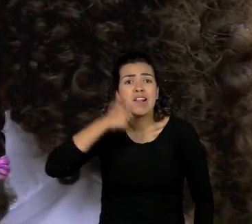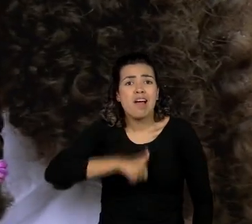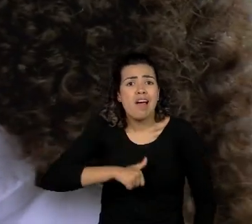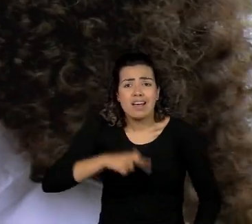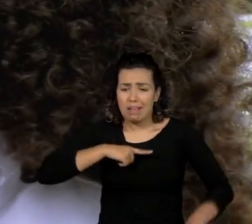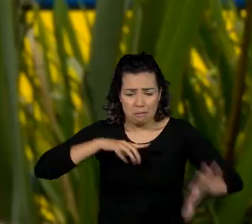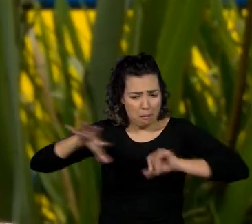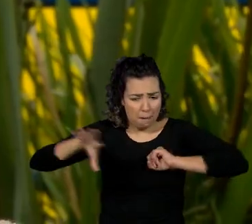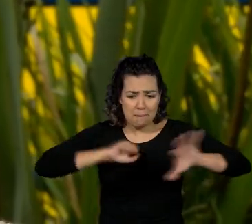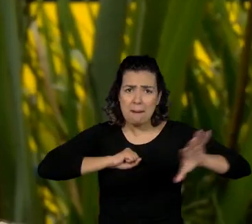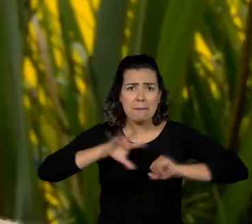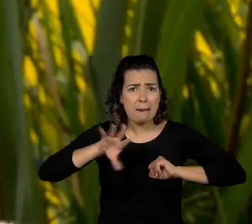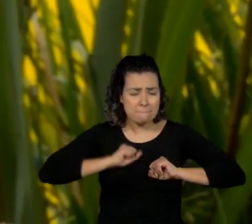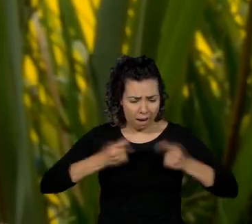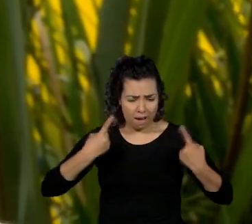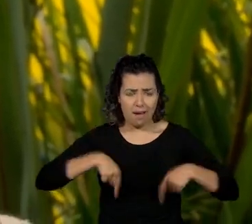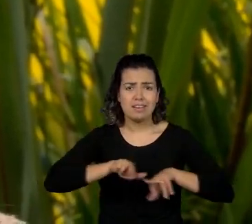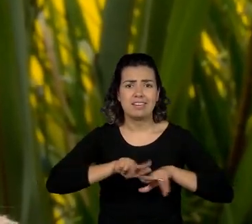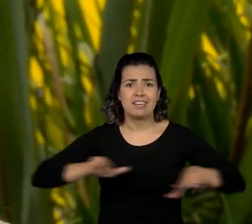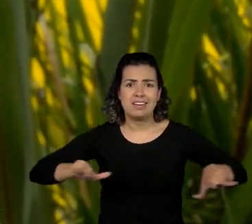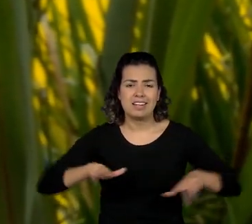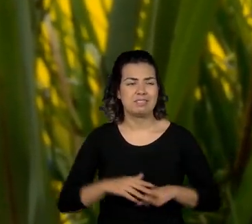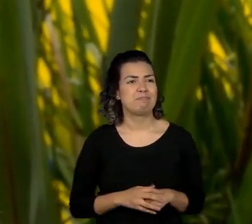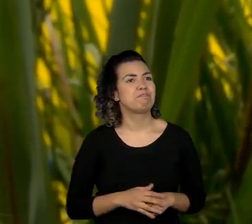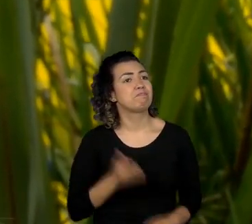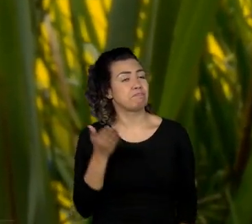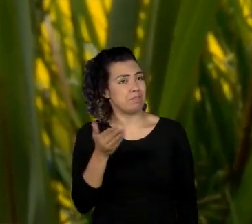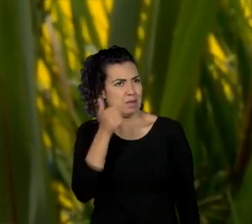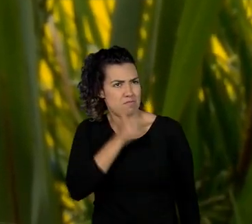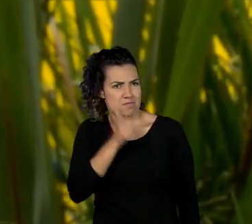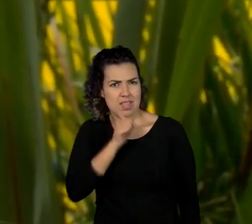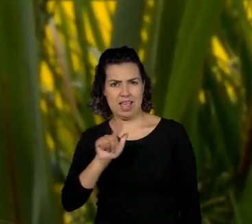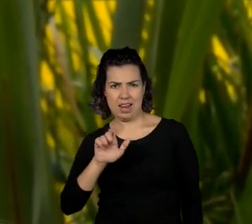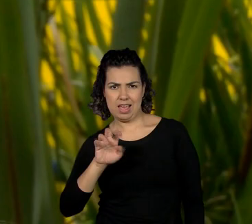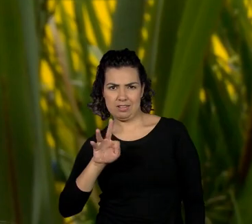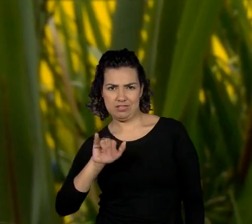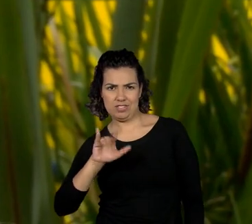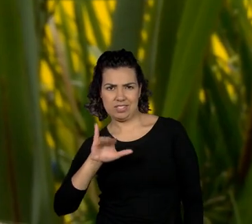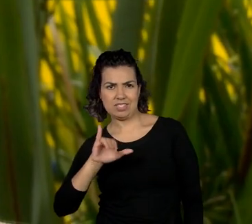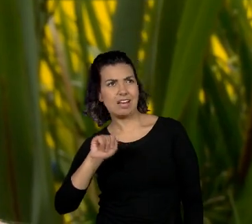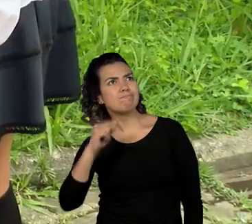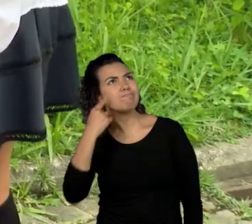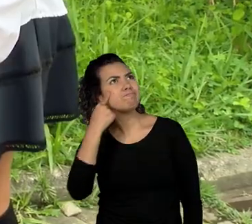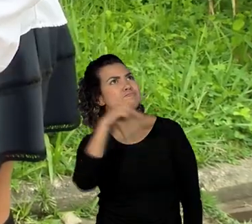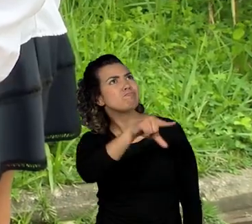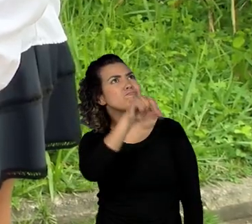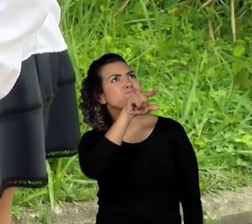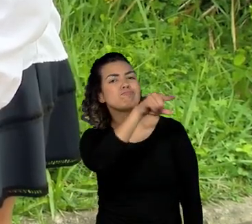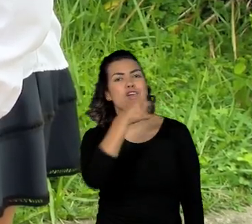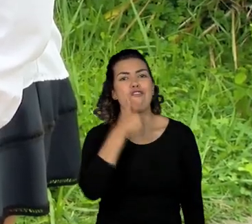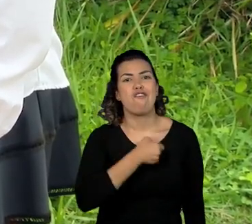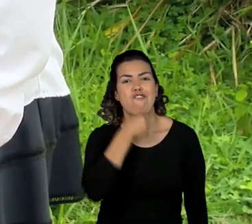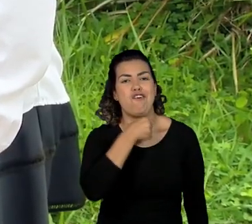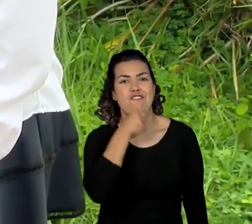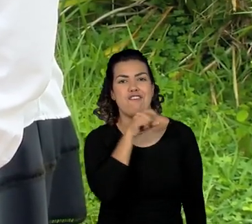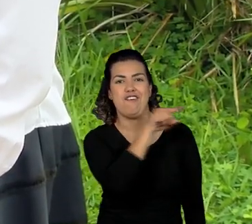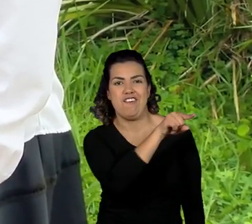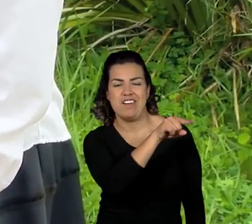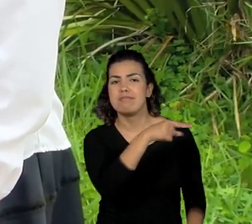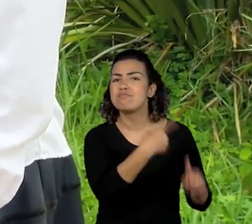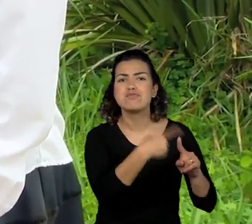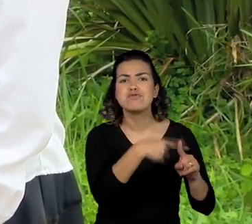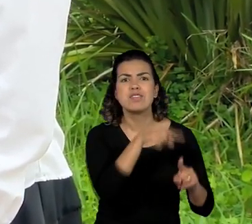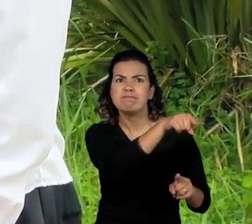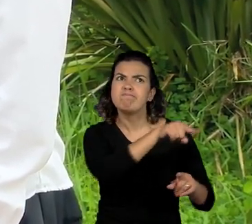Melissa decidiu reverenciar a sua avó, a dona Lúcia, uma mulher guerreira, que desde muito cedo cuidava dos